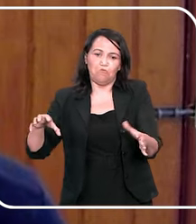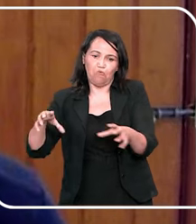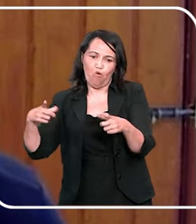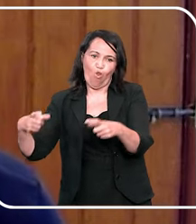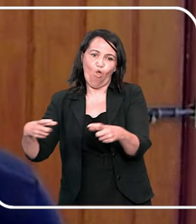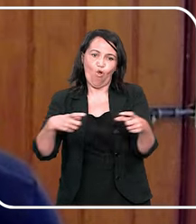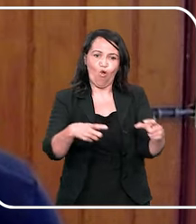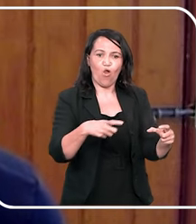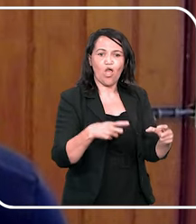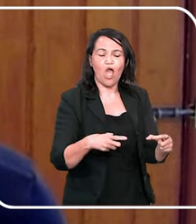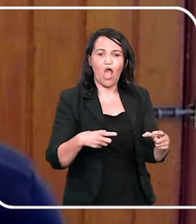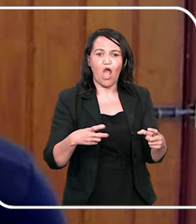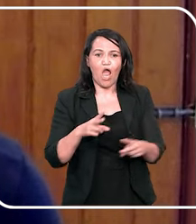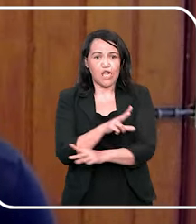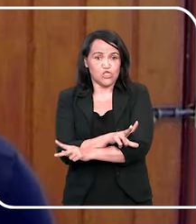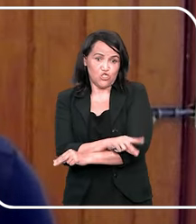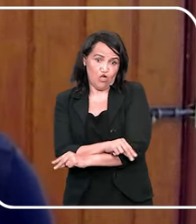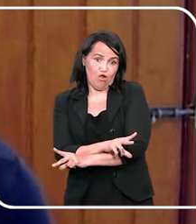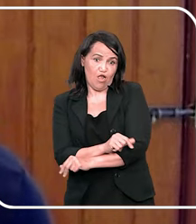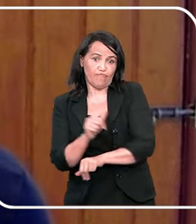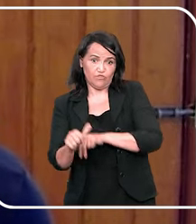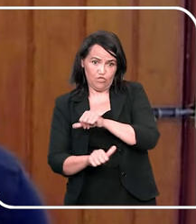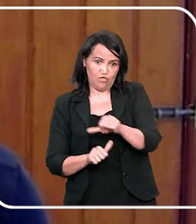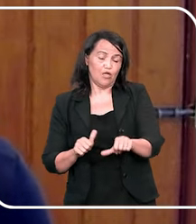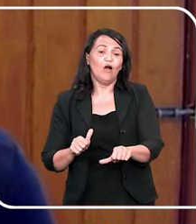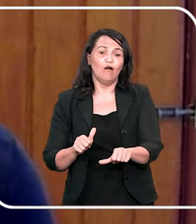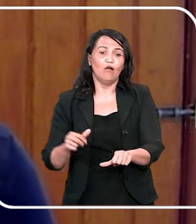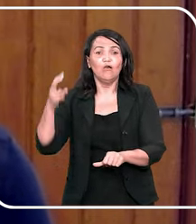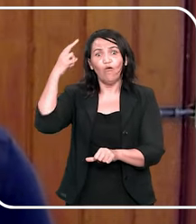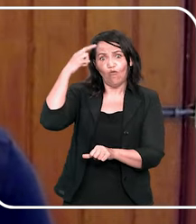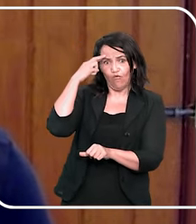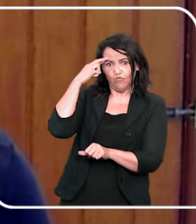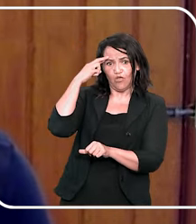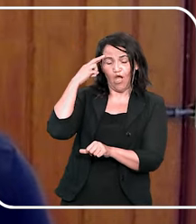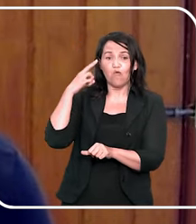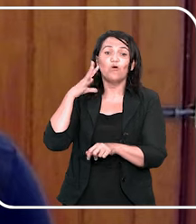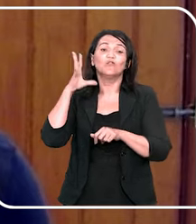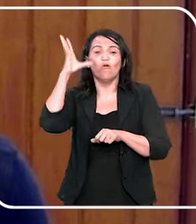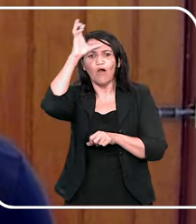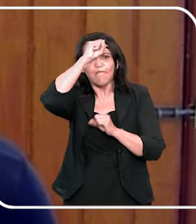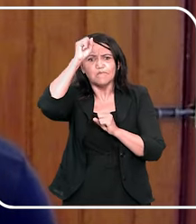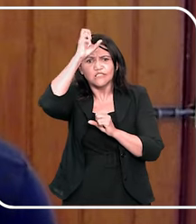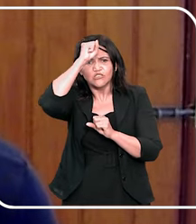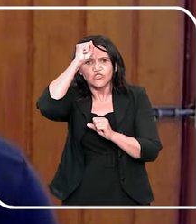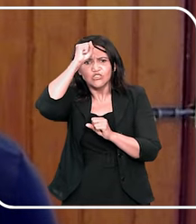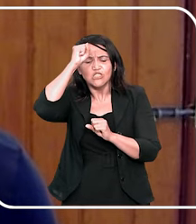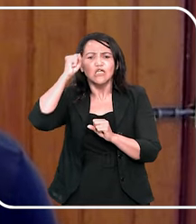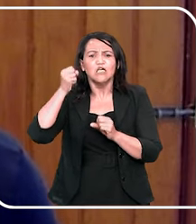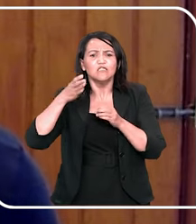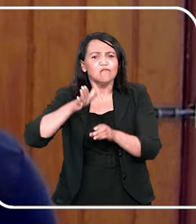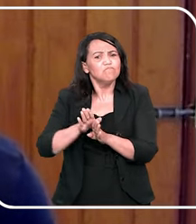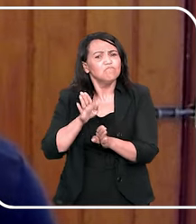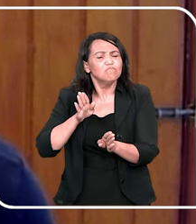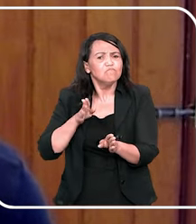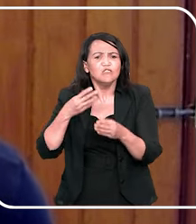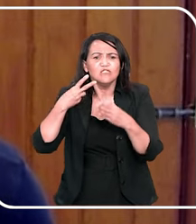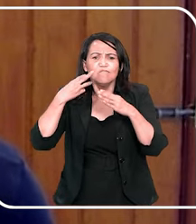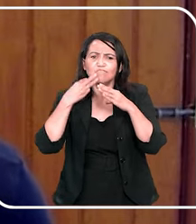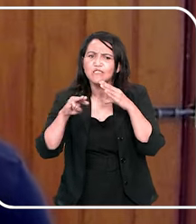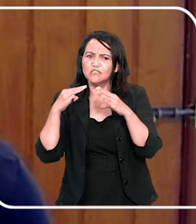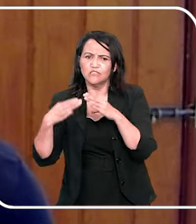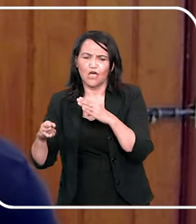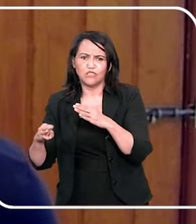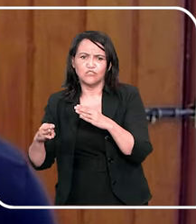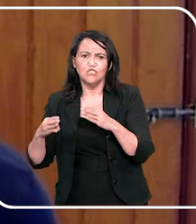a fralda no público, era cultural mesmo, e quando eu fui aprendendo isso, que mensagem que você